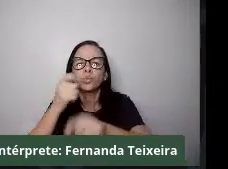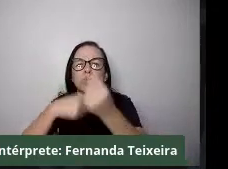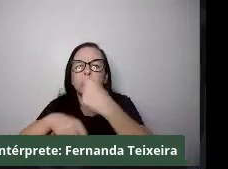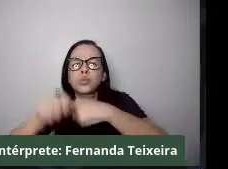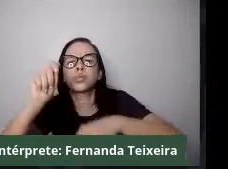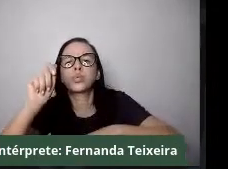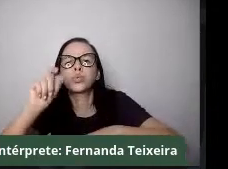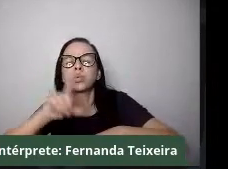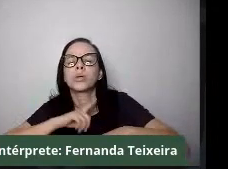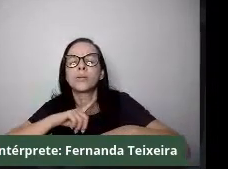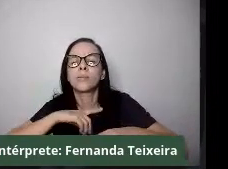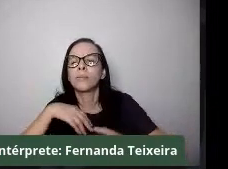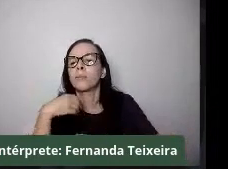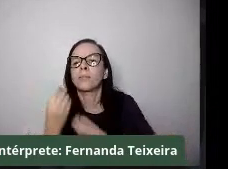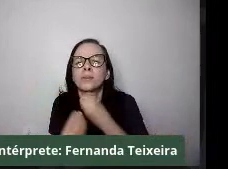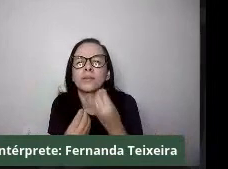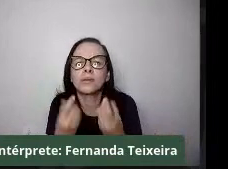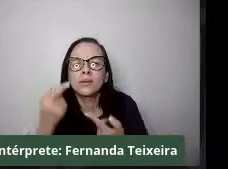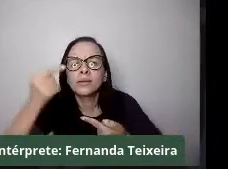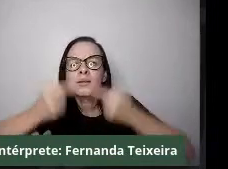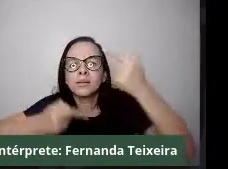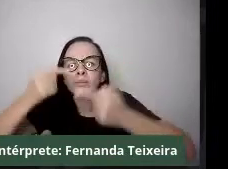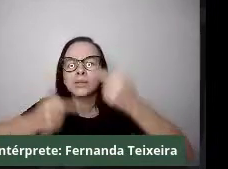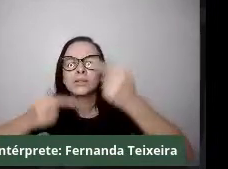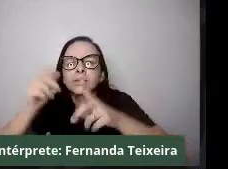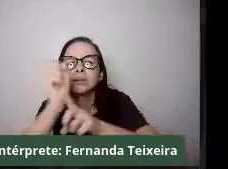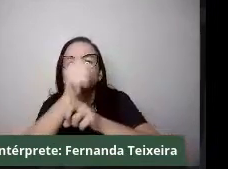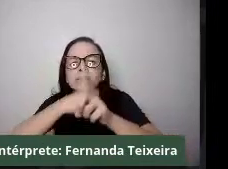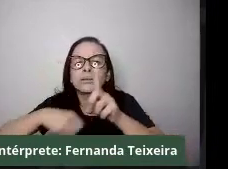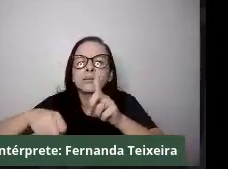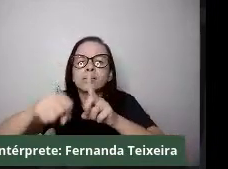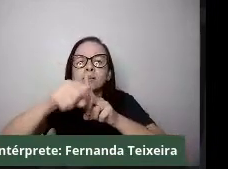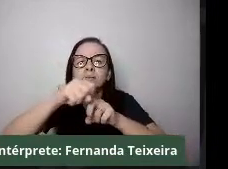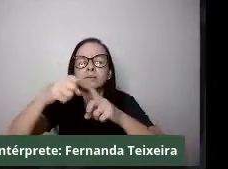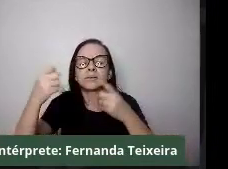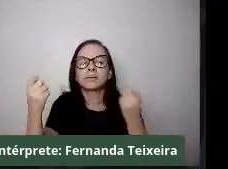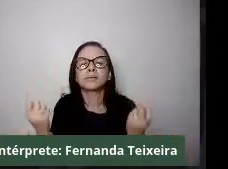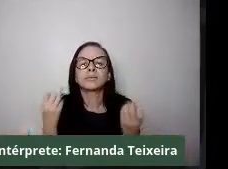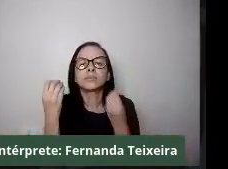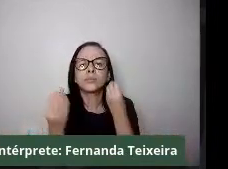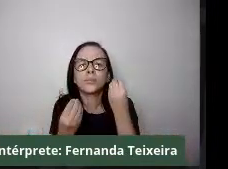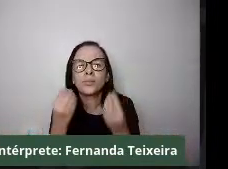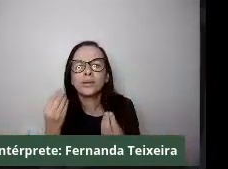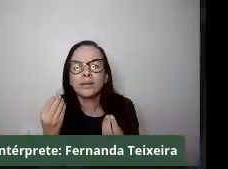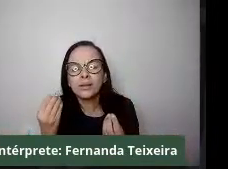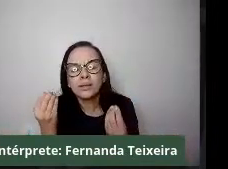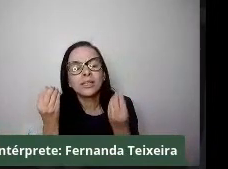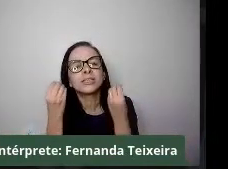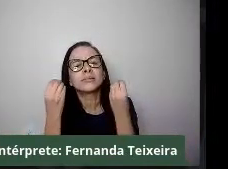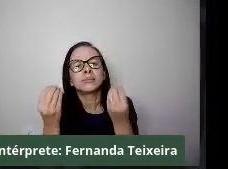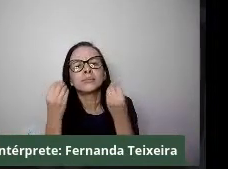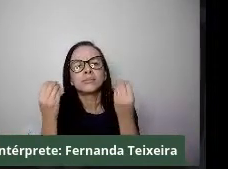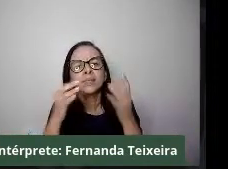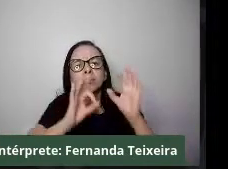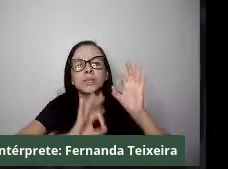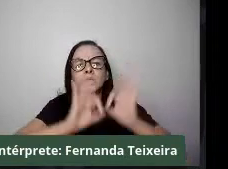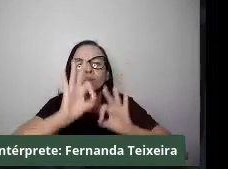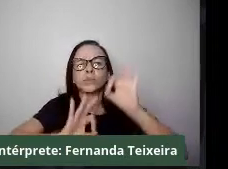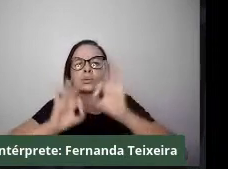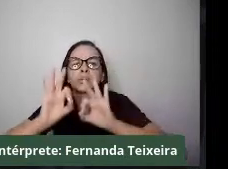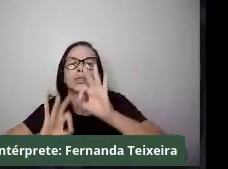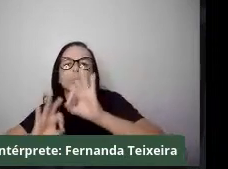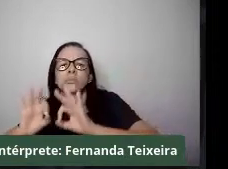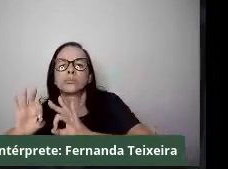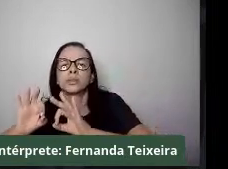as políticas sociais. E, nesse sentido, você aparece essa contradição. No plano nacional, a gente aprova